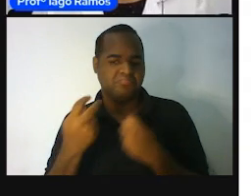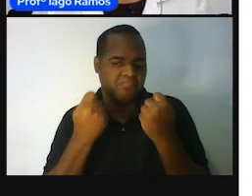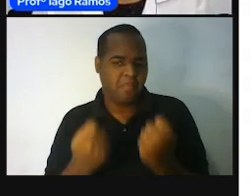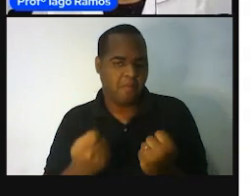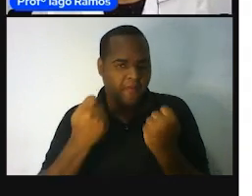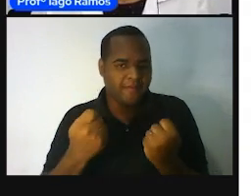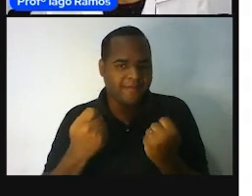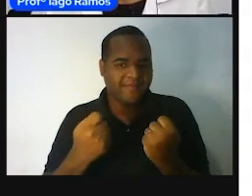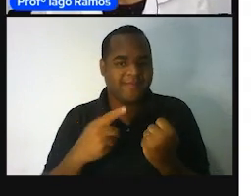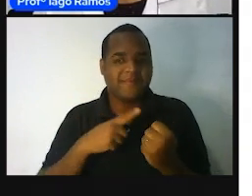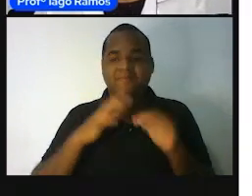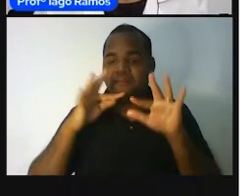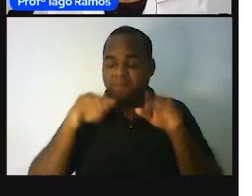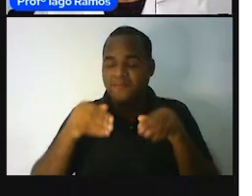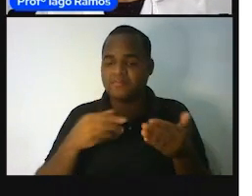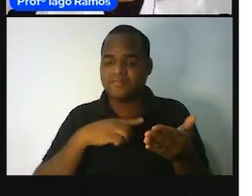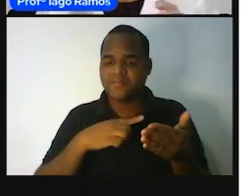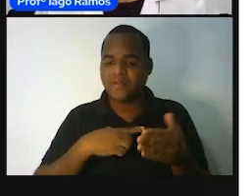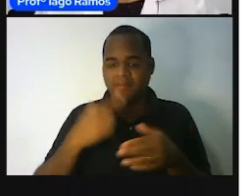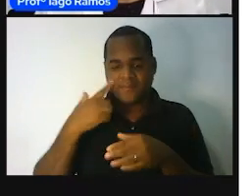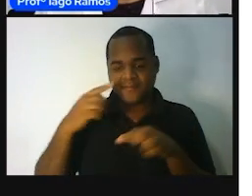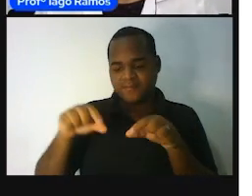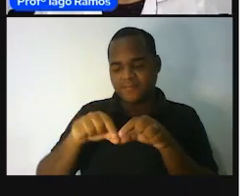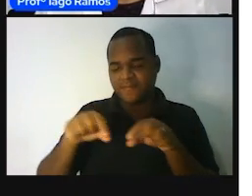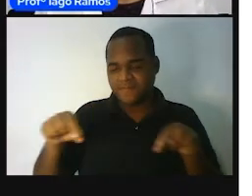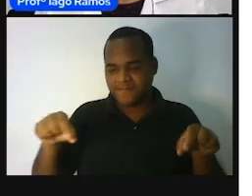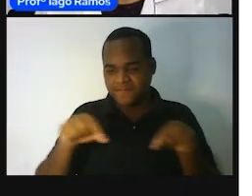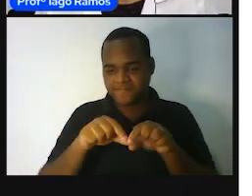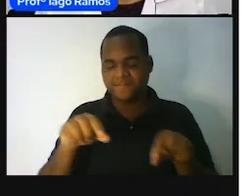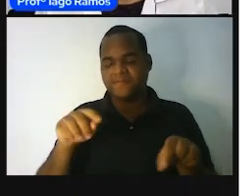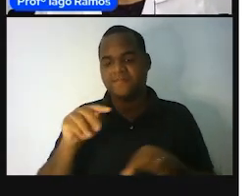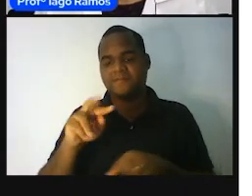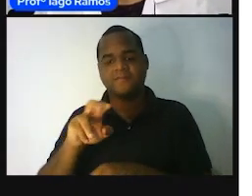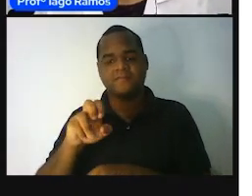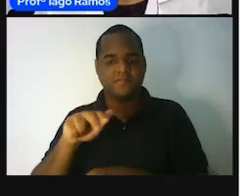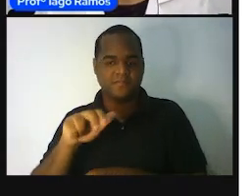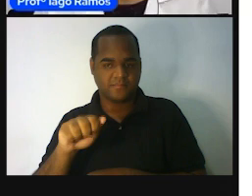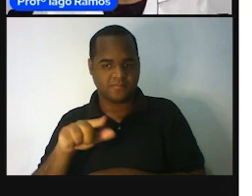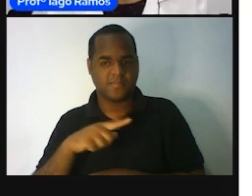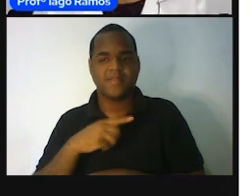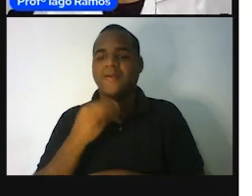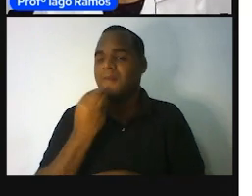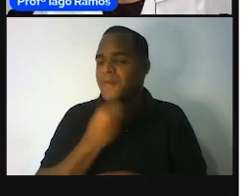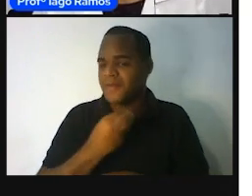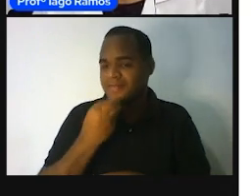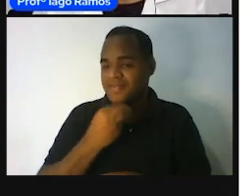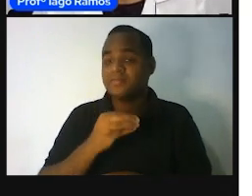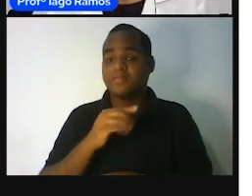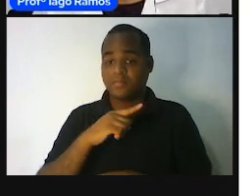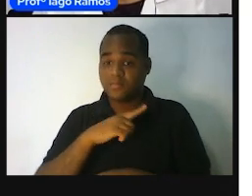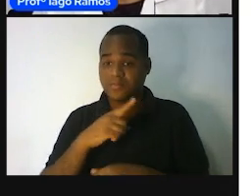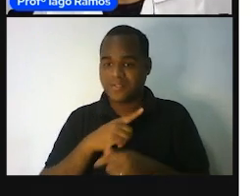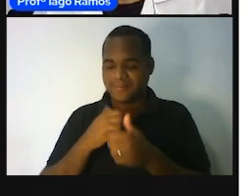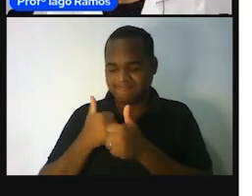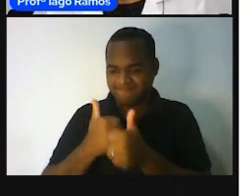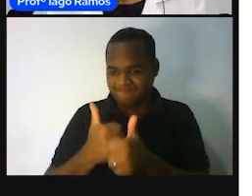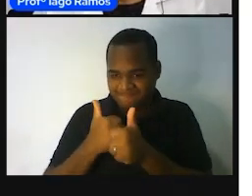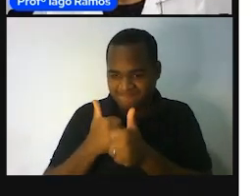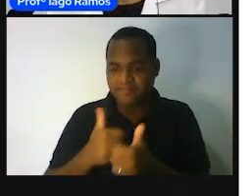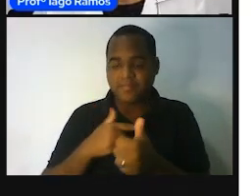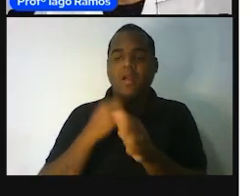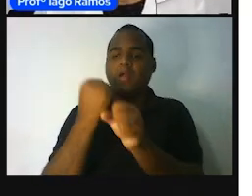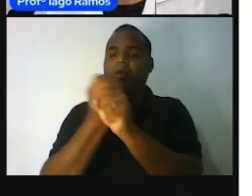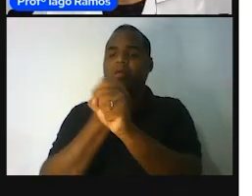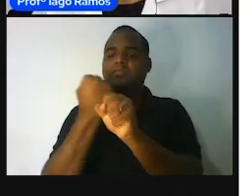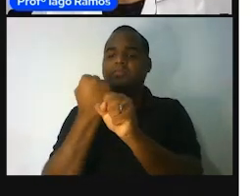a gente tem a treina, né? Se você já tem a oportunidade de acompanhar a construção de uma casa,